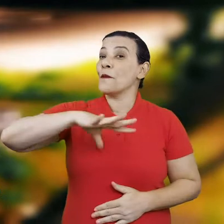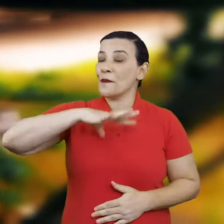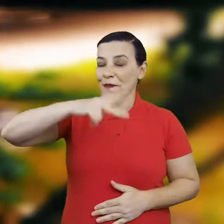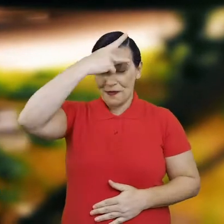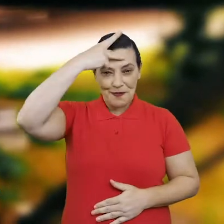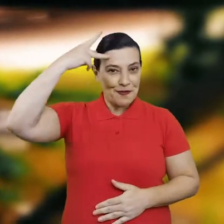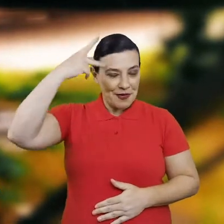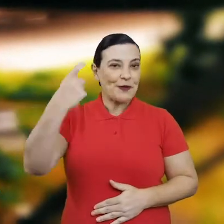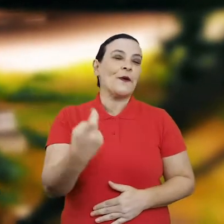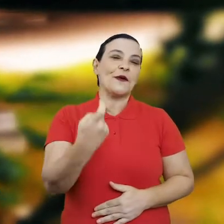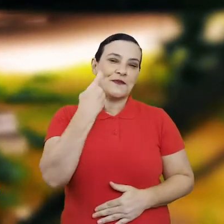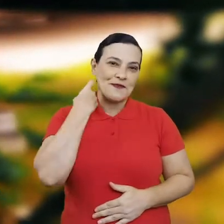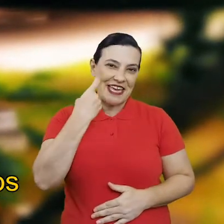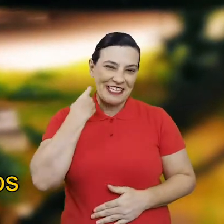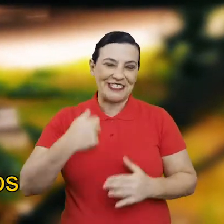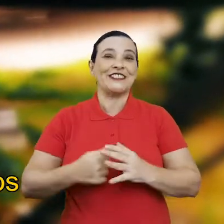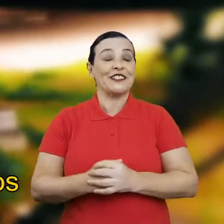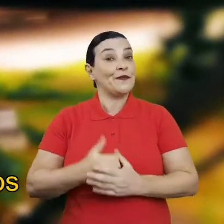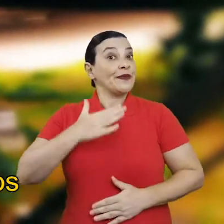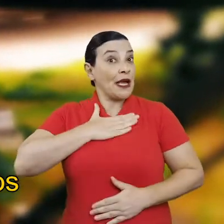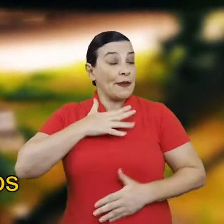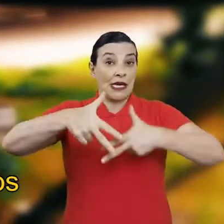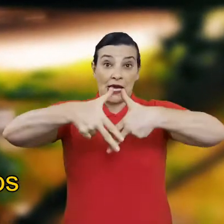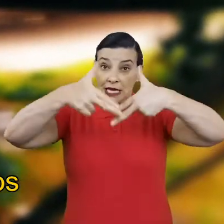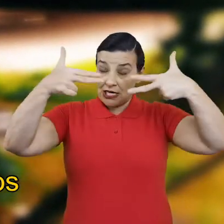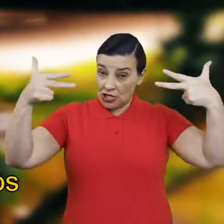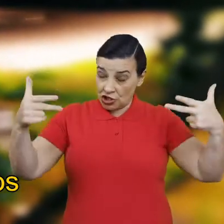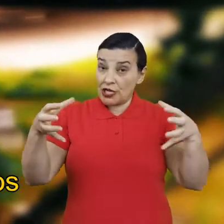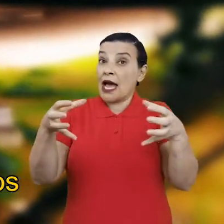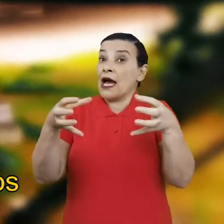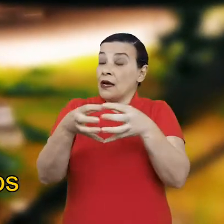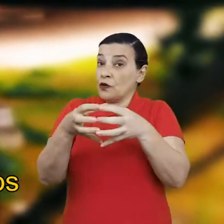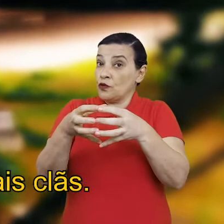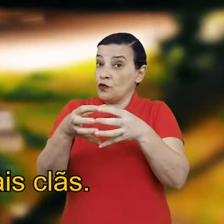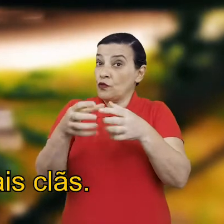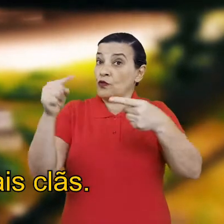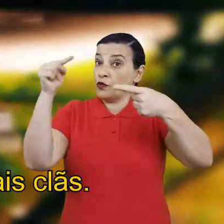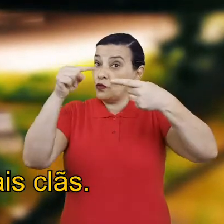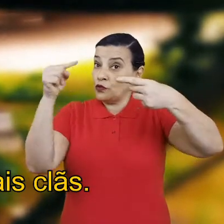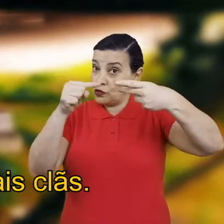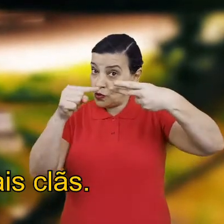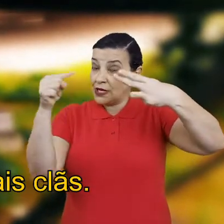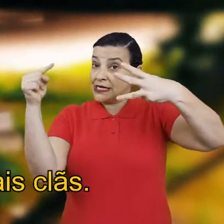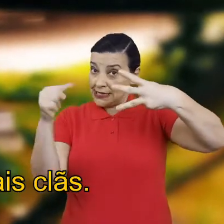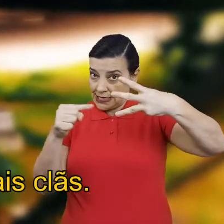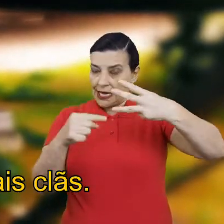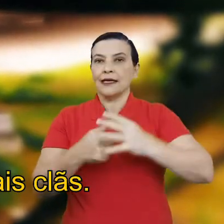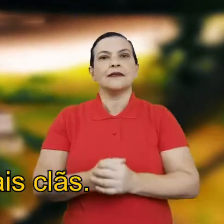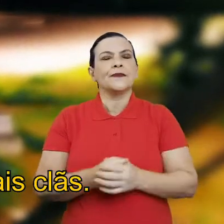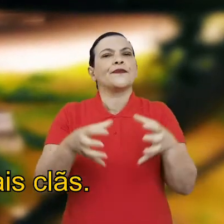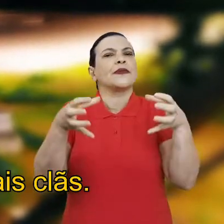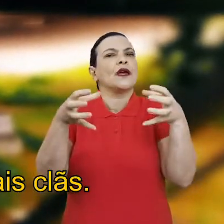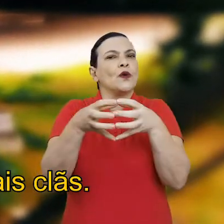gente-peixe ou pessoa-peixe. A minha etnia é subdividida em três subgrupos, onde a partir desses subgrupos é